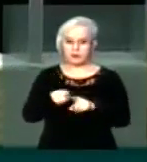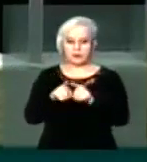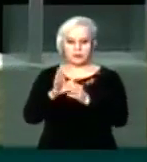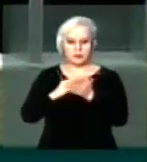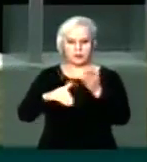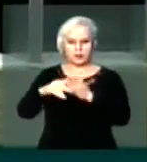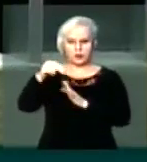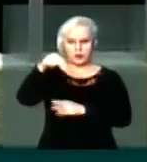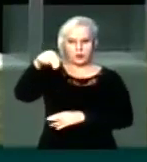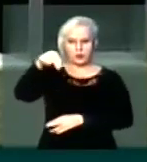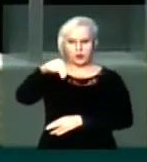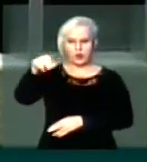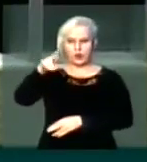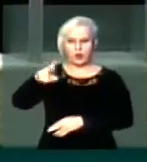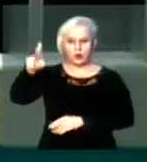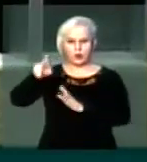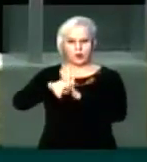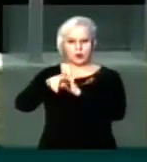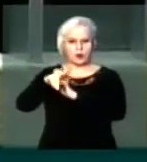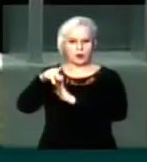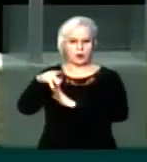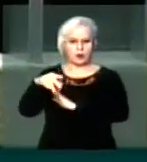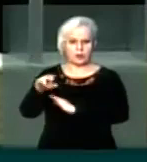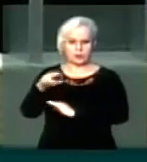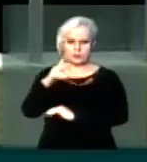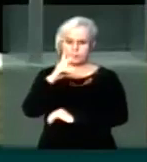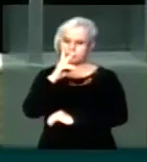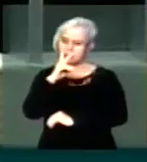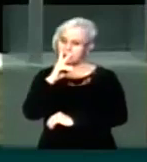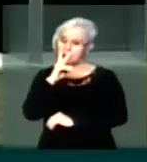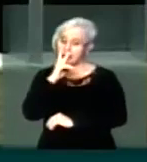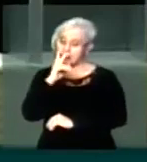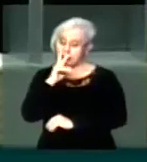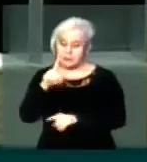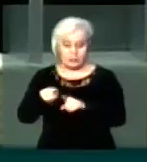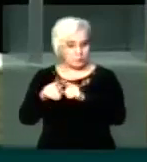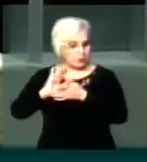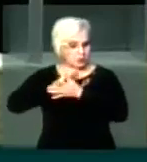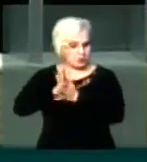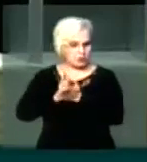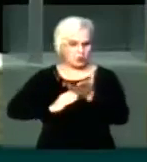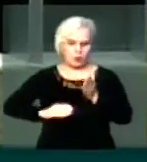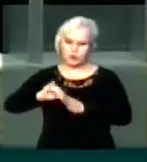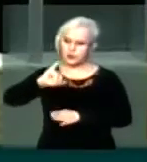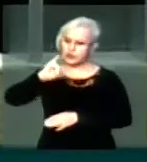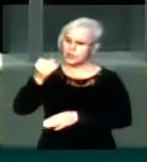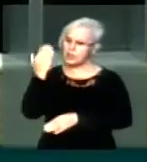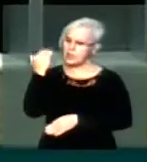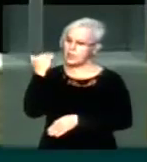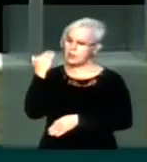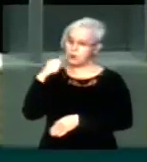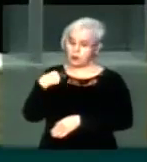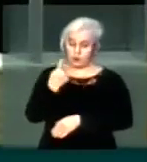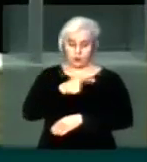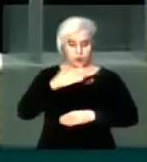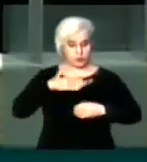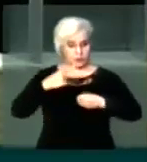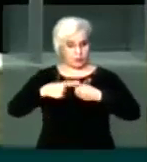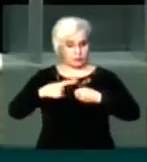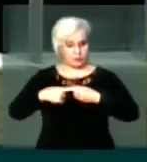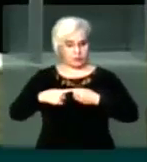intensamente atingido por chuvas. No final de dezembro, em todo o janeiro do ano passado, nós, na minha cidade,